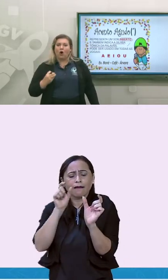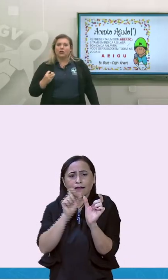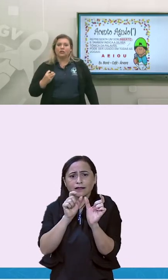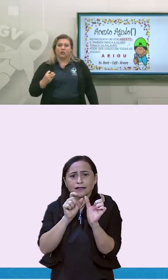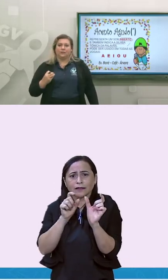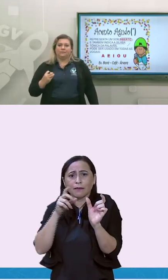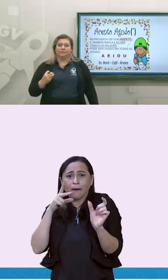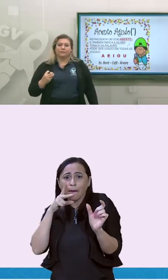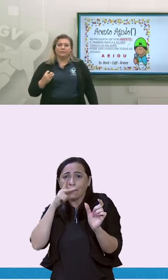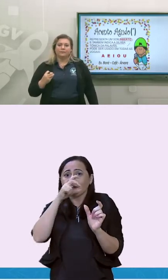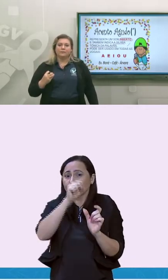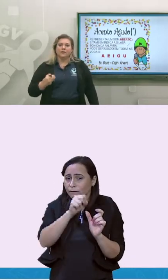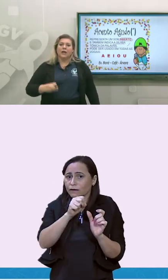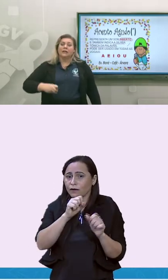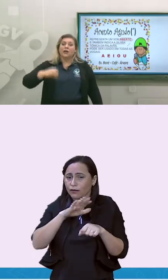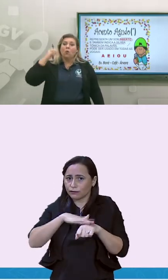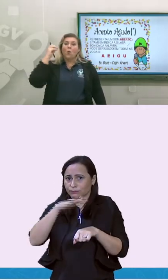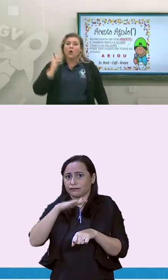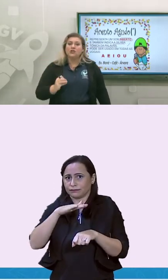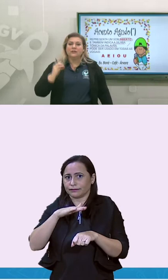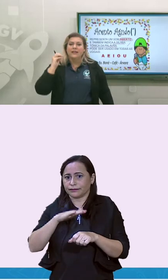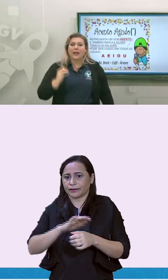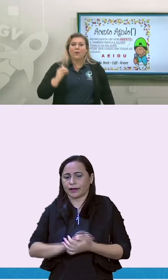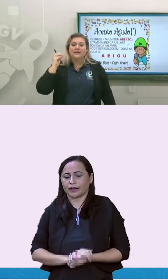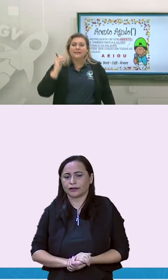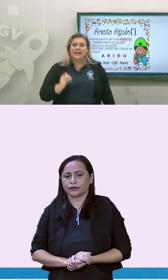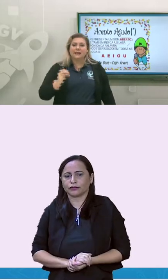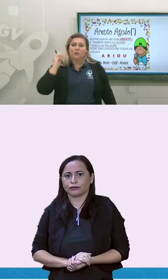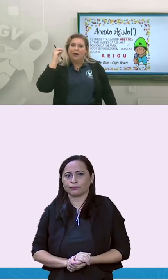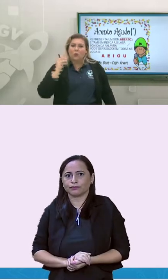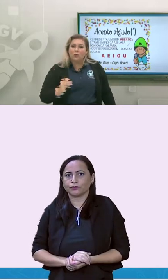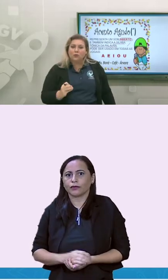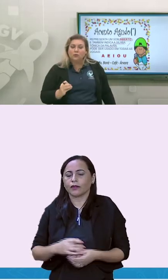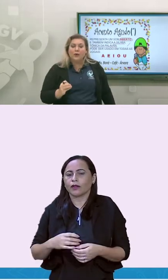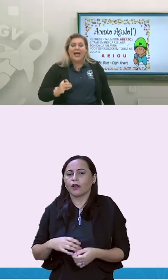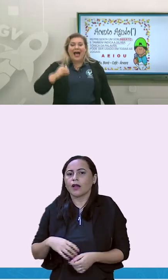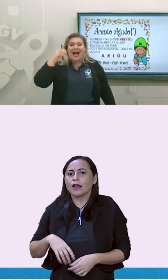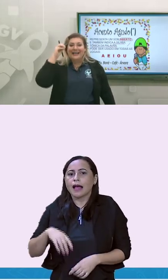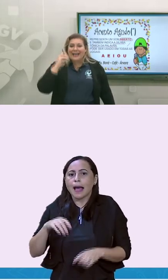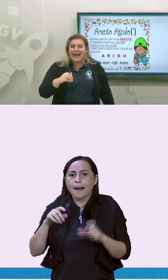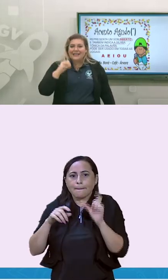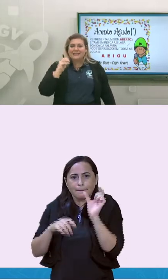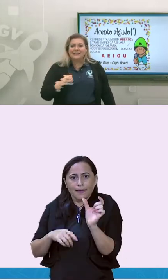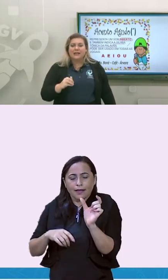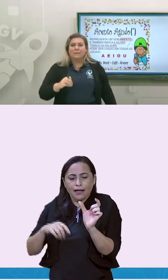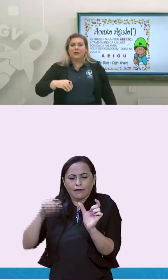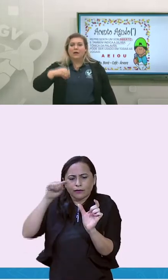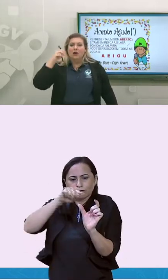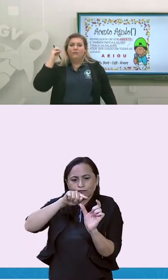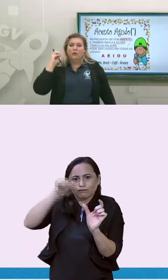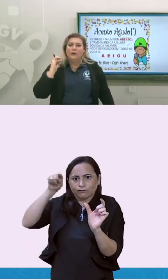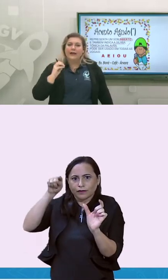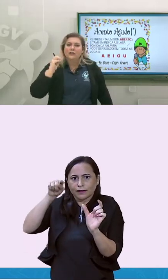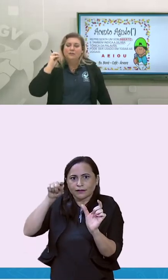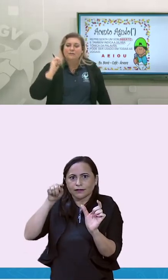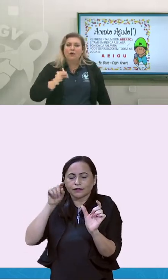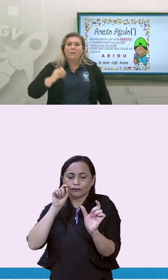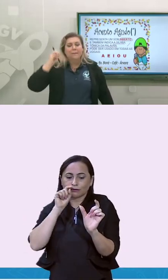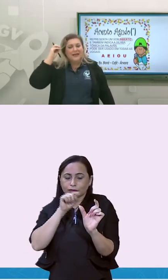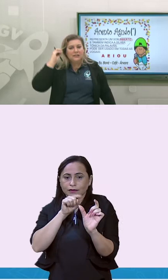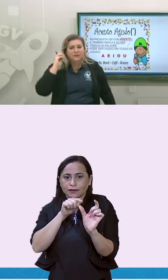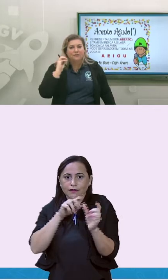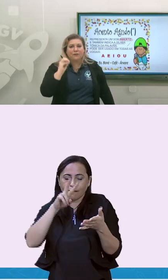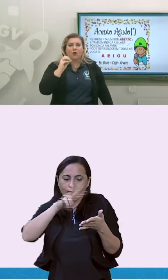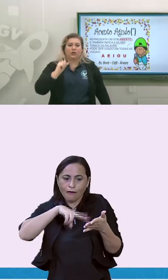forte. Então, onde tem o acento agudo, aquela sílaba eu vou ler de